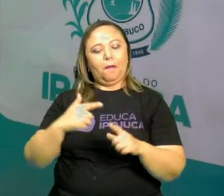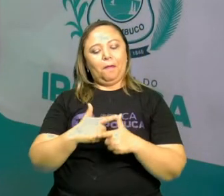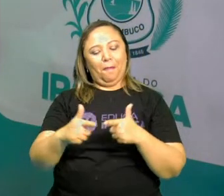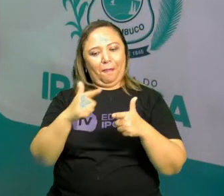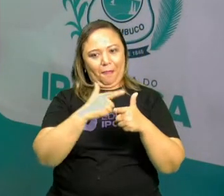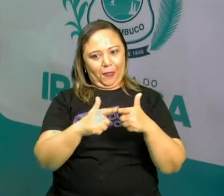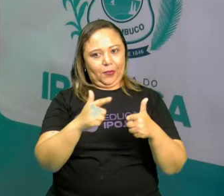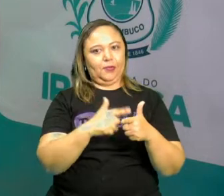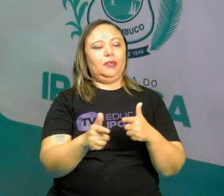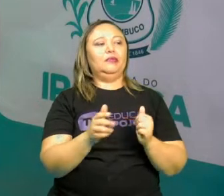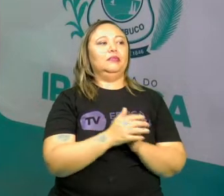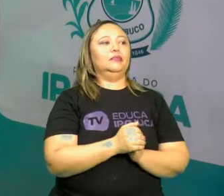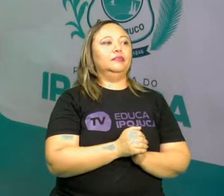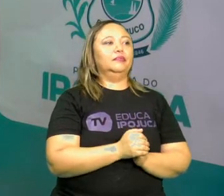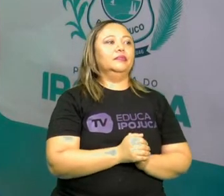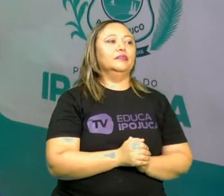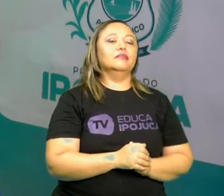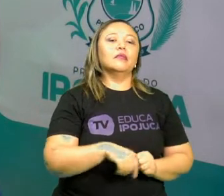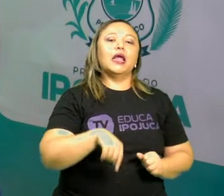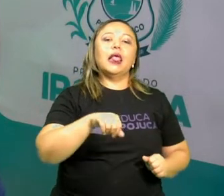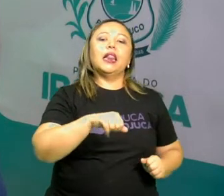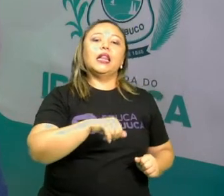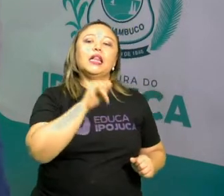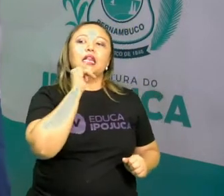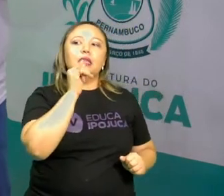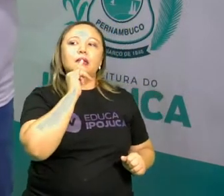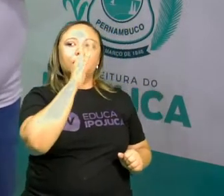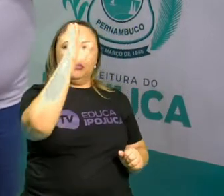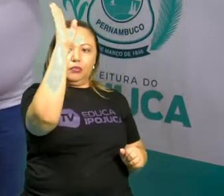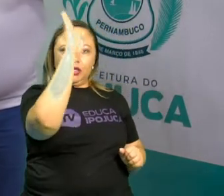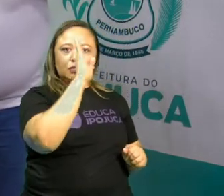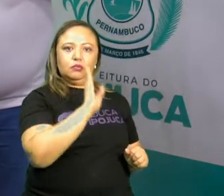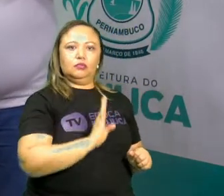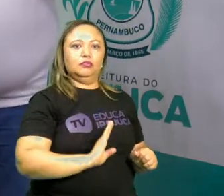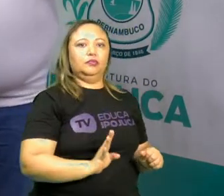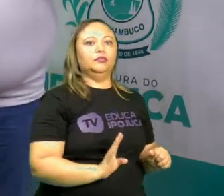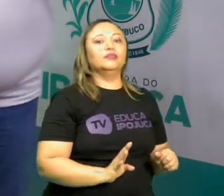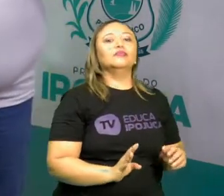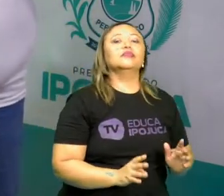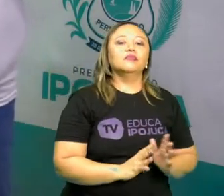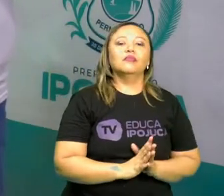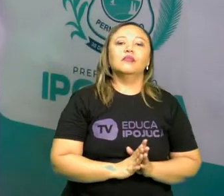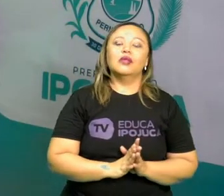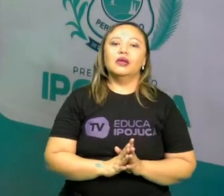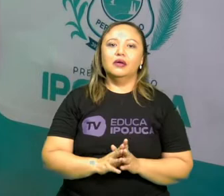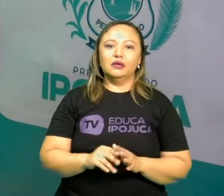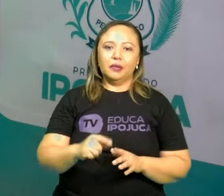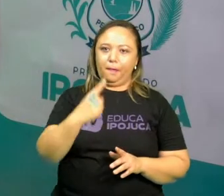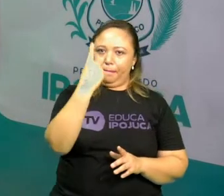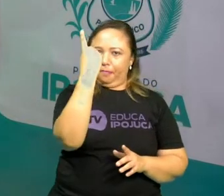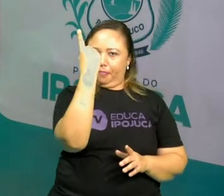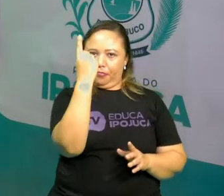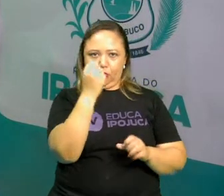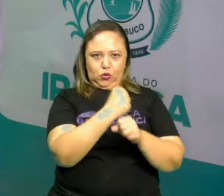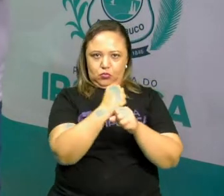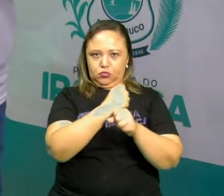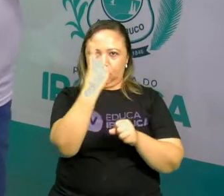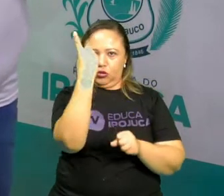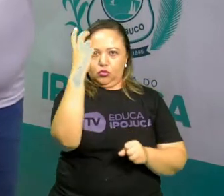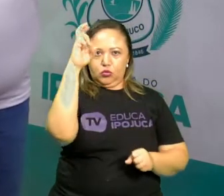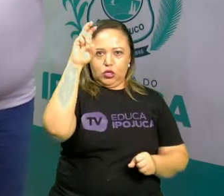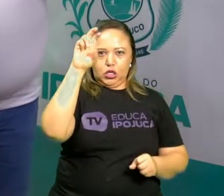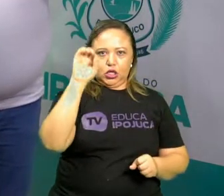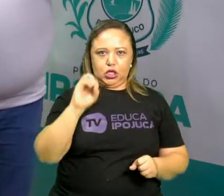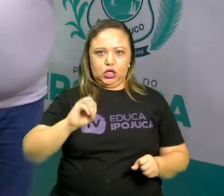exemplo a vocês do nosso país, do Brasil. O Brasil, em 1500, quando os